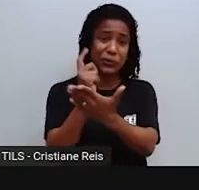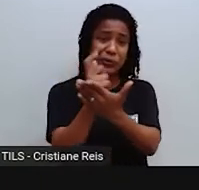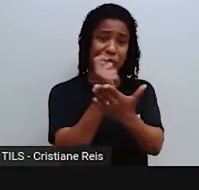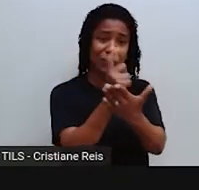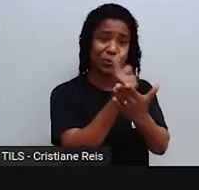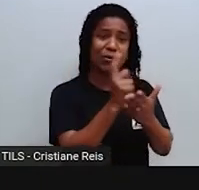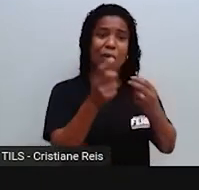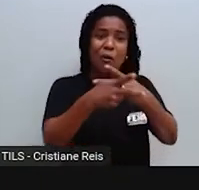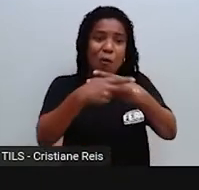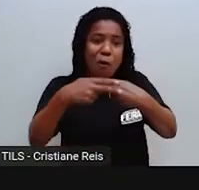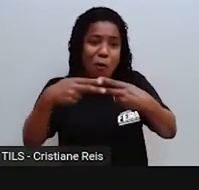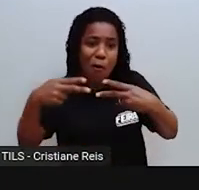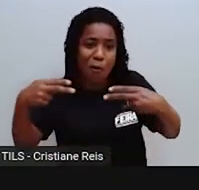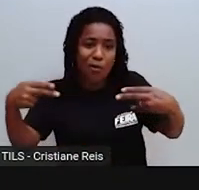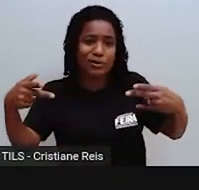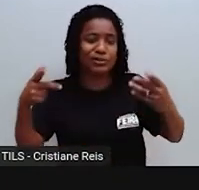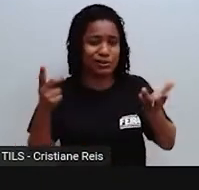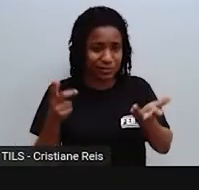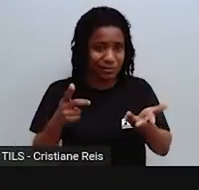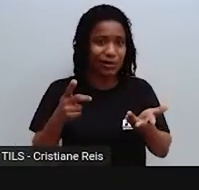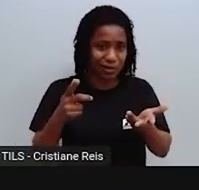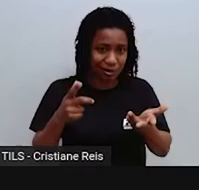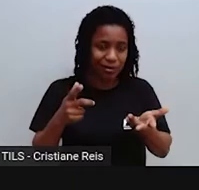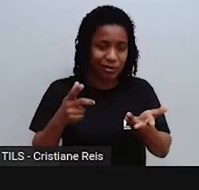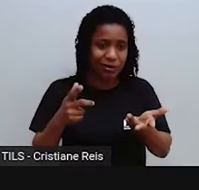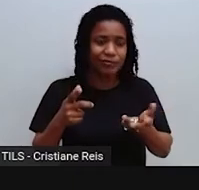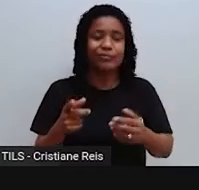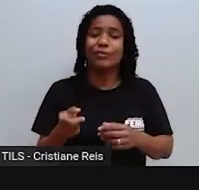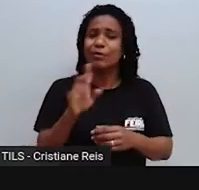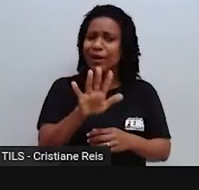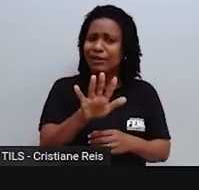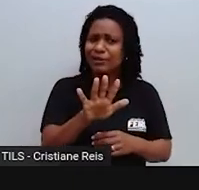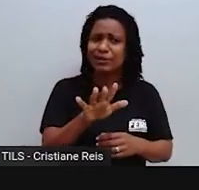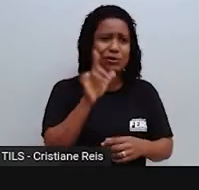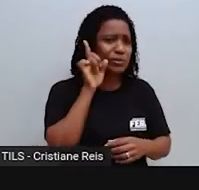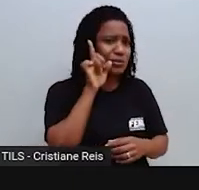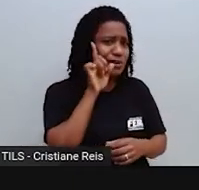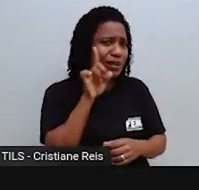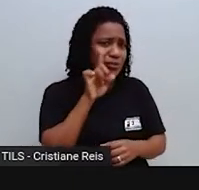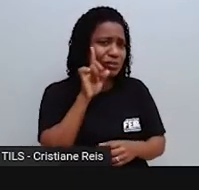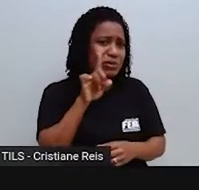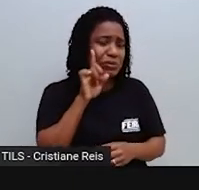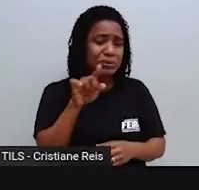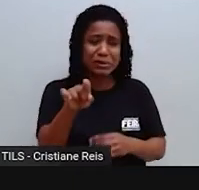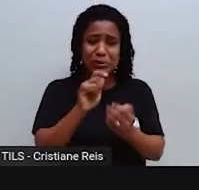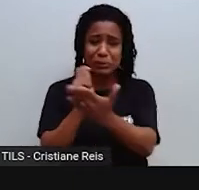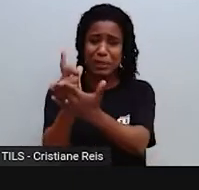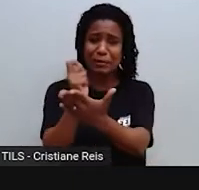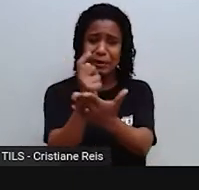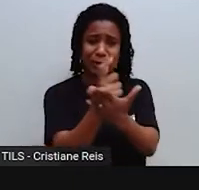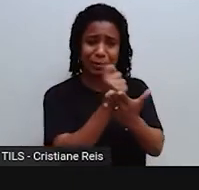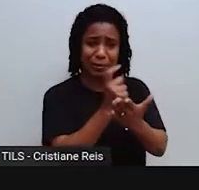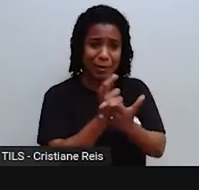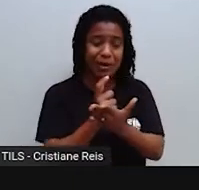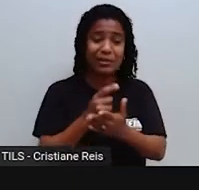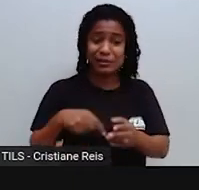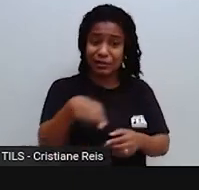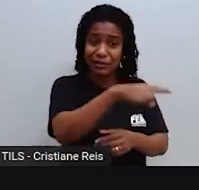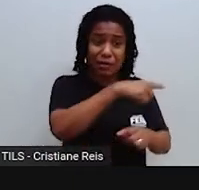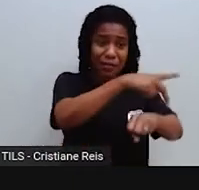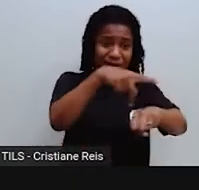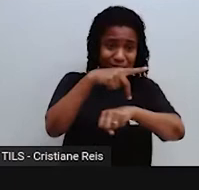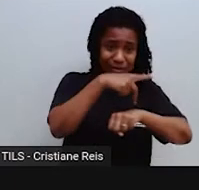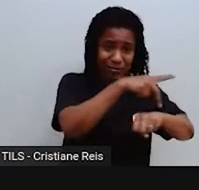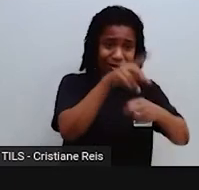só, a gente só tem um. Então a gente não tem cinco planetas, a gente só tem esse aqui. A gente mal consegue ir aqui na Lua, que está